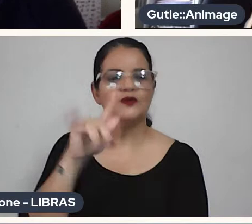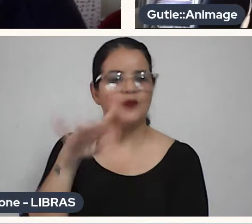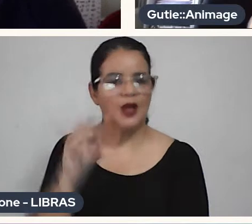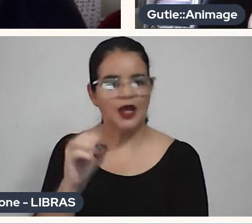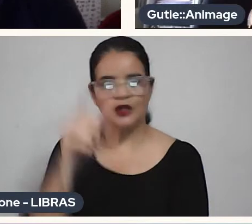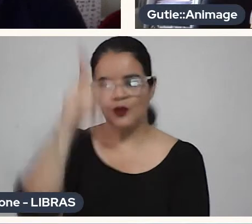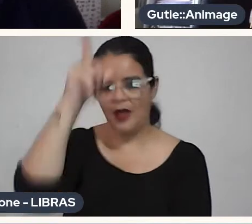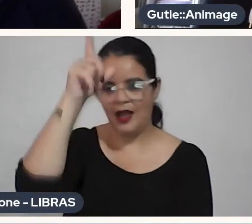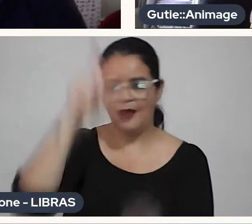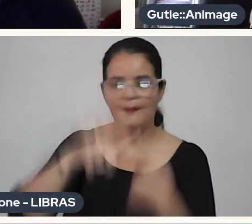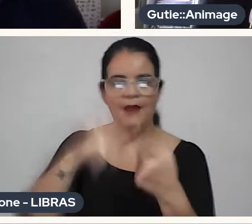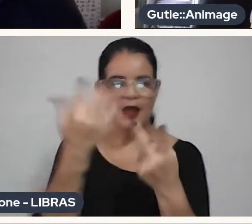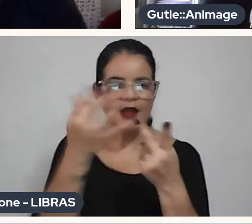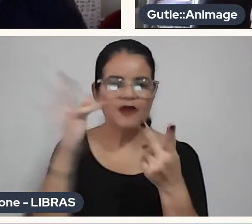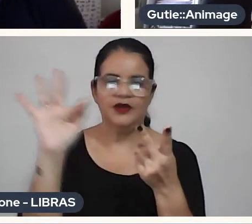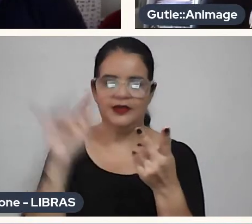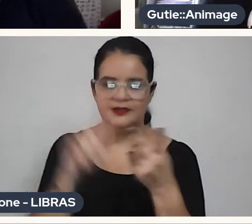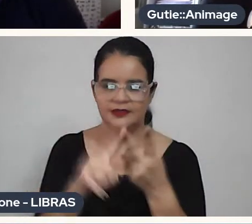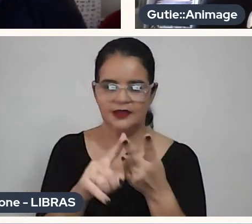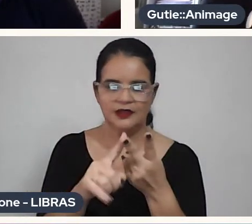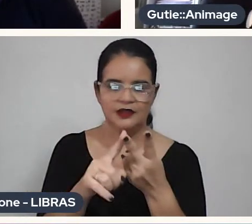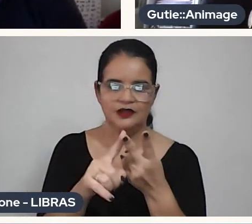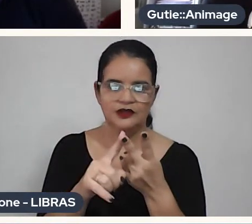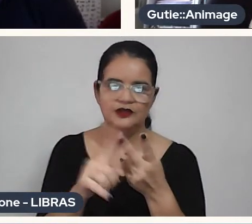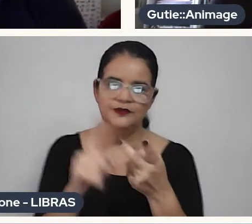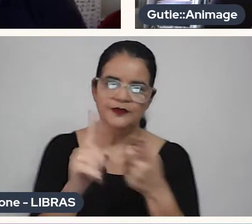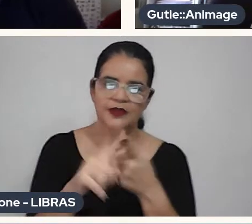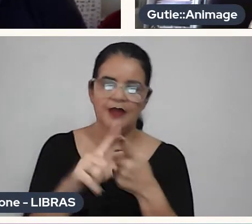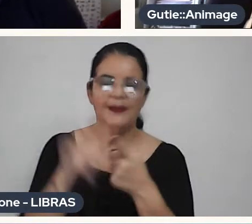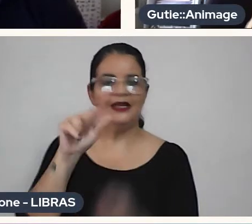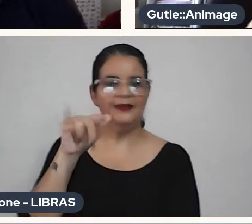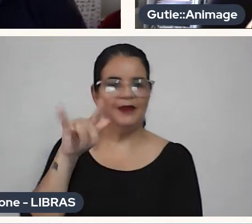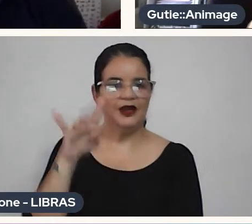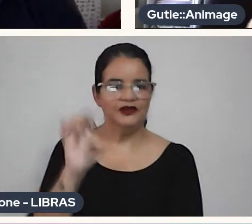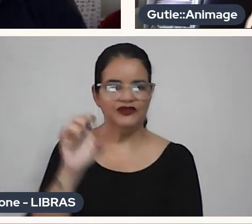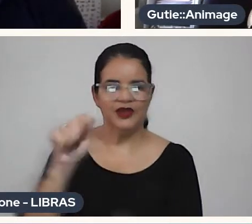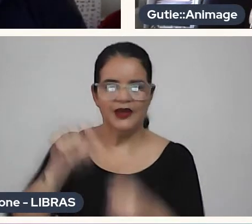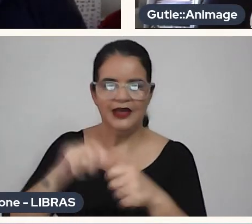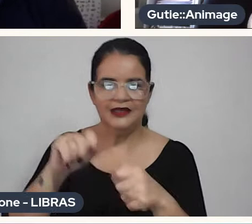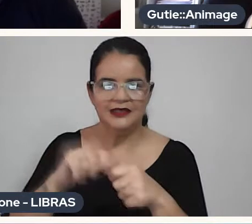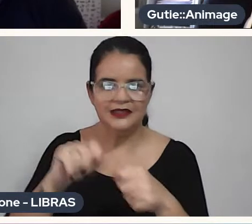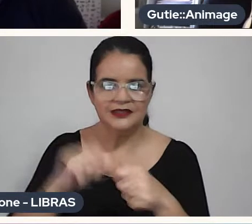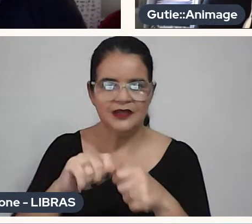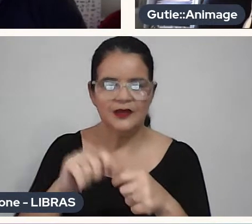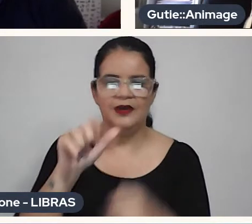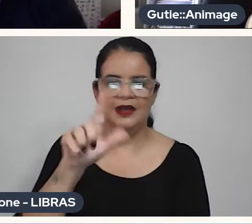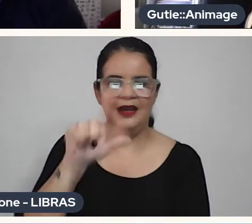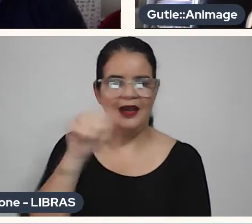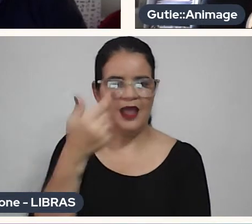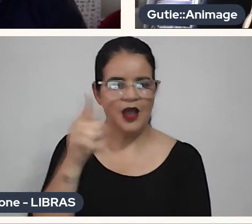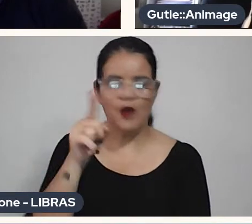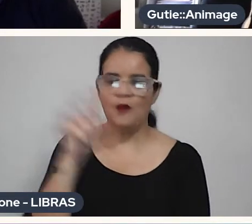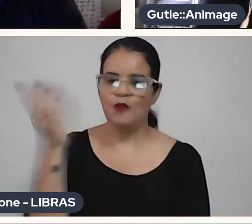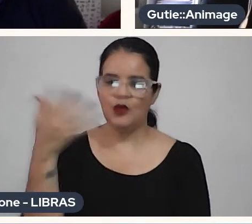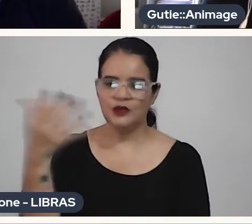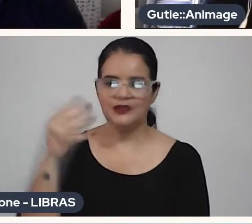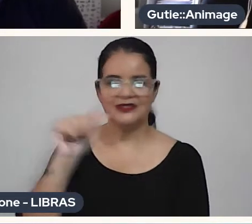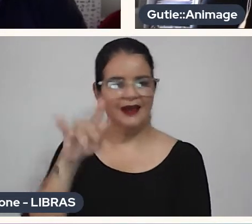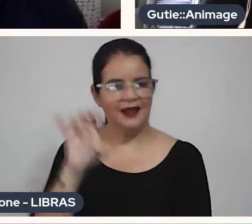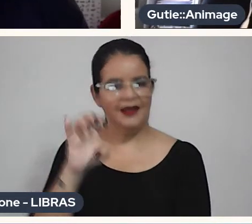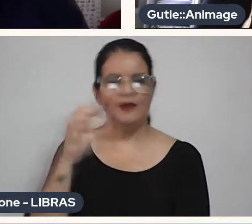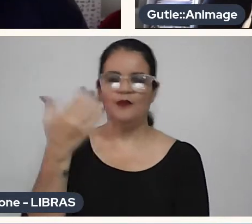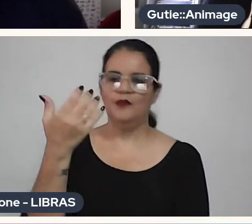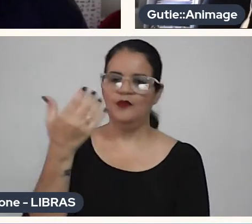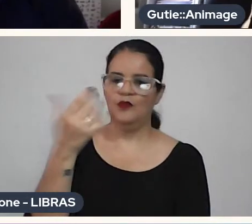Consulado Francês, e o Ano Imagem é uma realização da Recbit Produções e da Leão Produções. César, seja bem